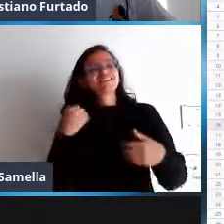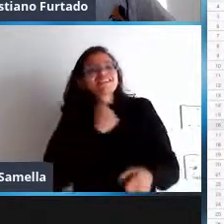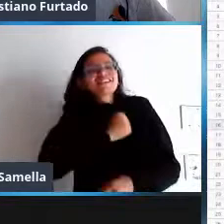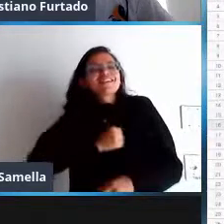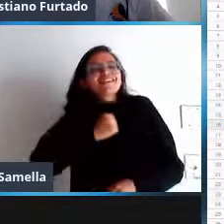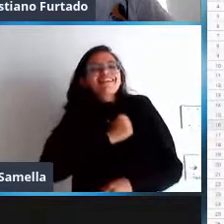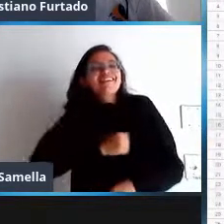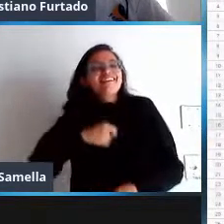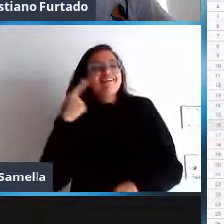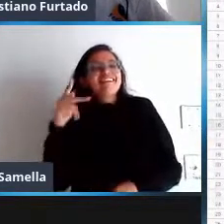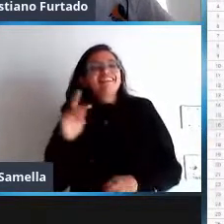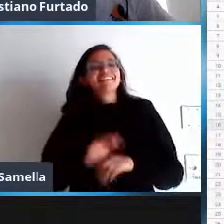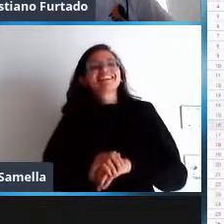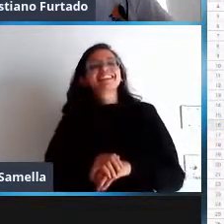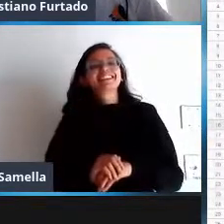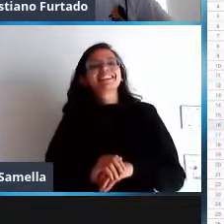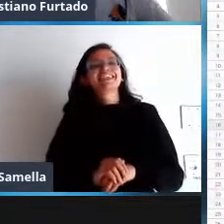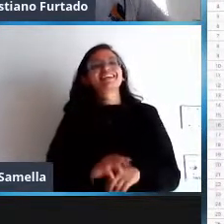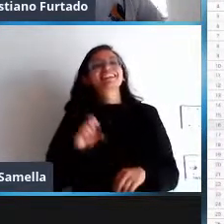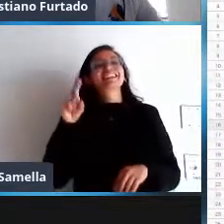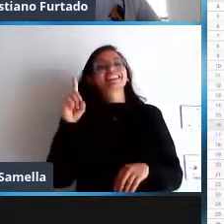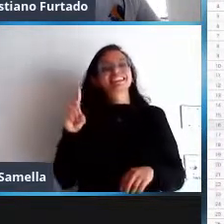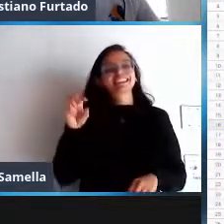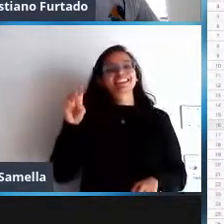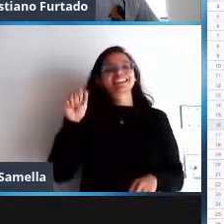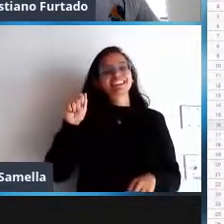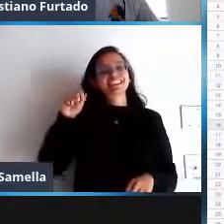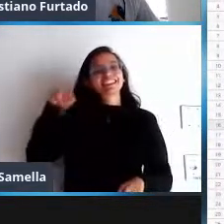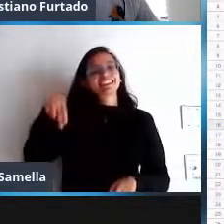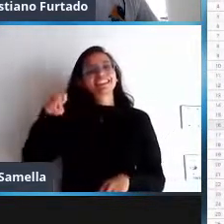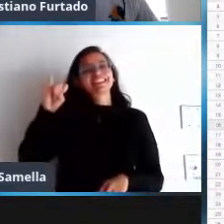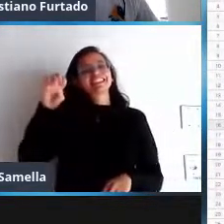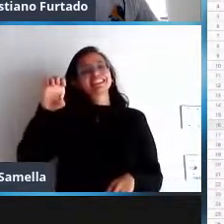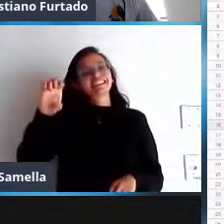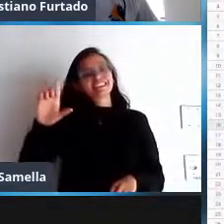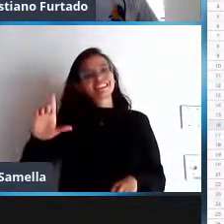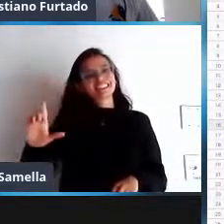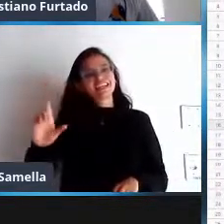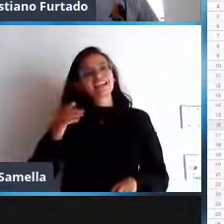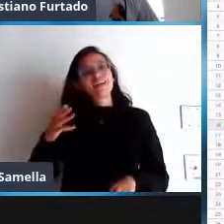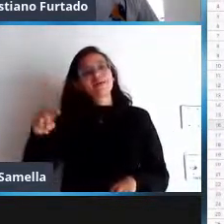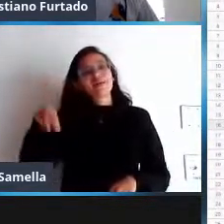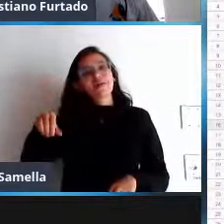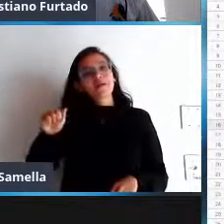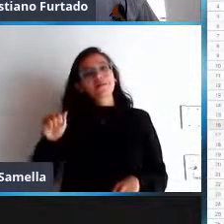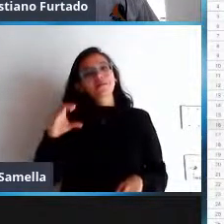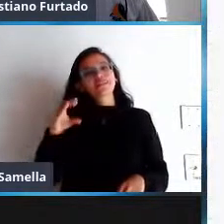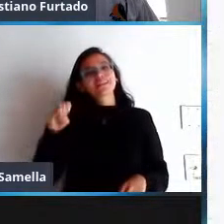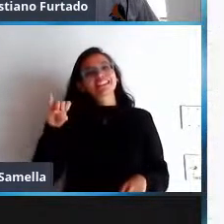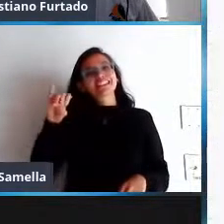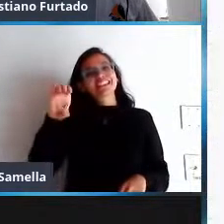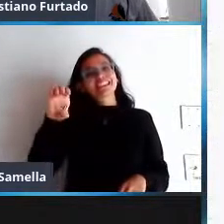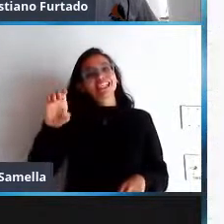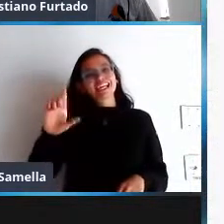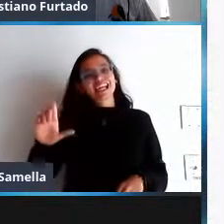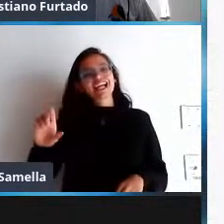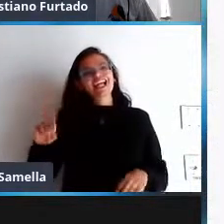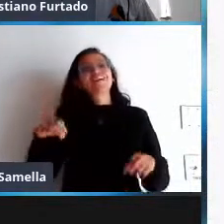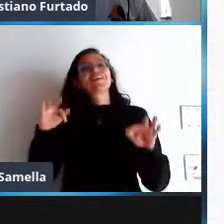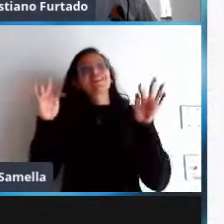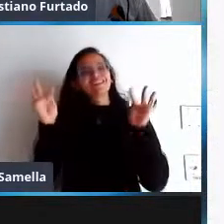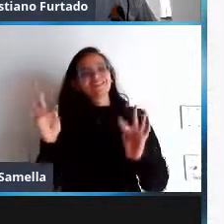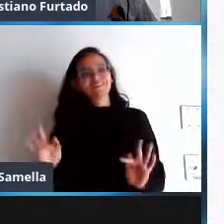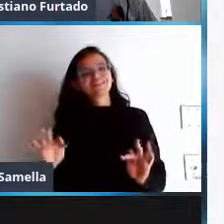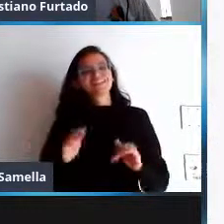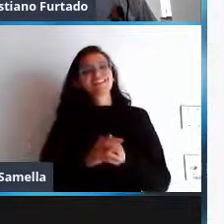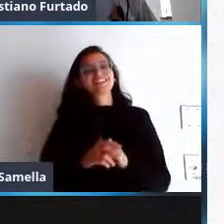deixa eu botar aqui então Daniel Maciel pegar o nome dele aqui para ficar como registro legal é aqui